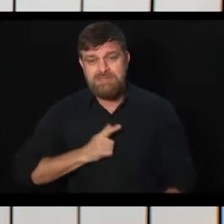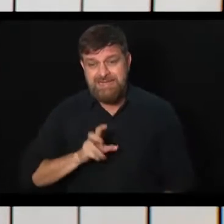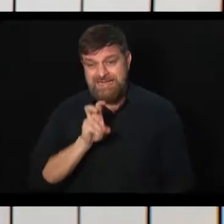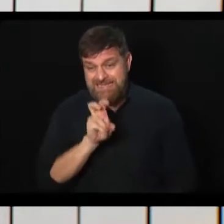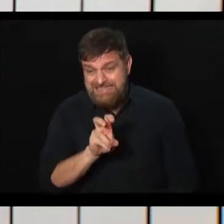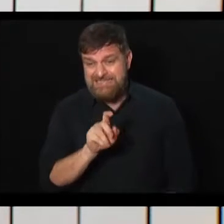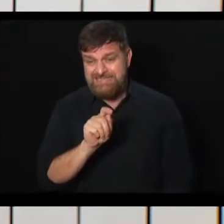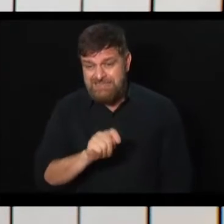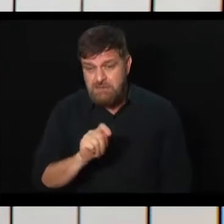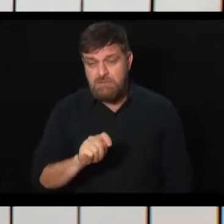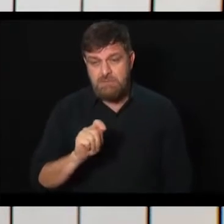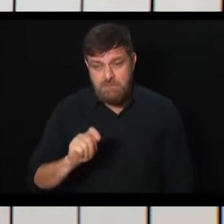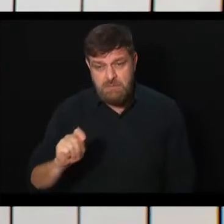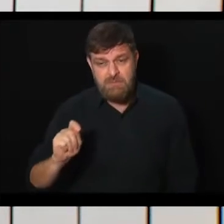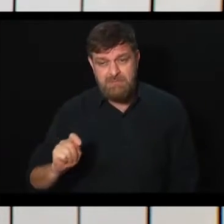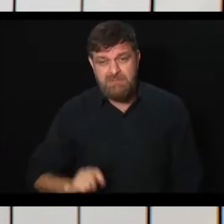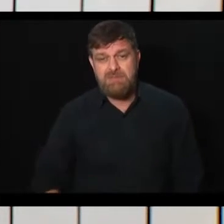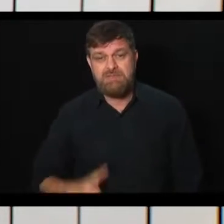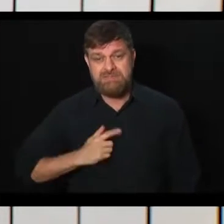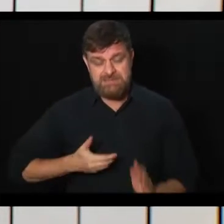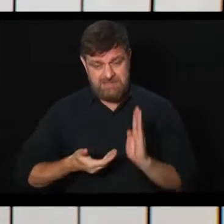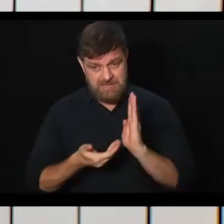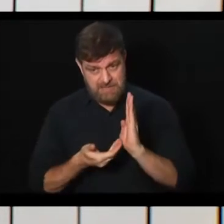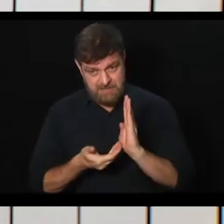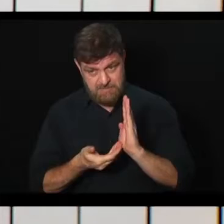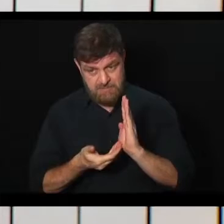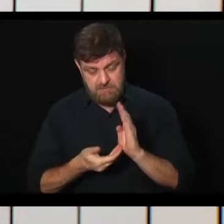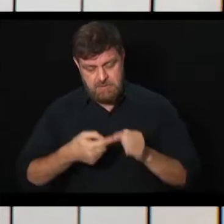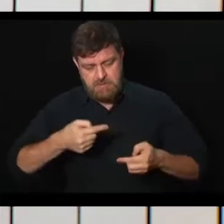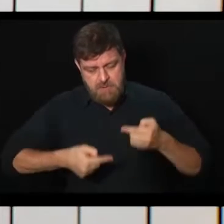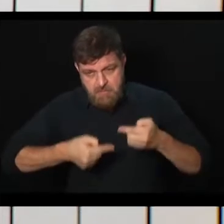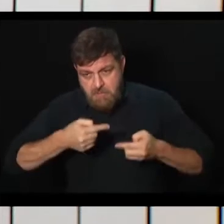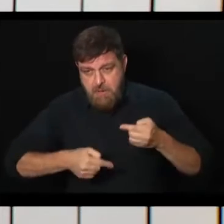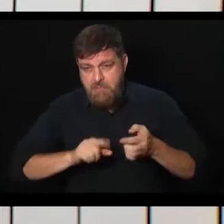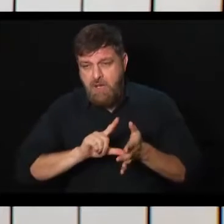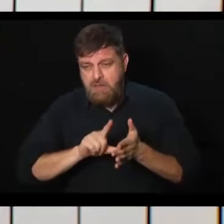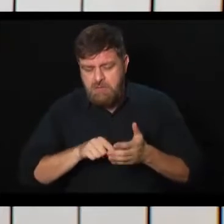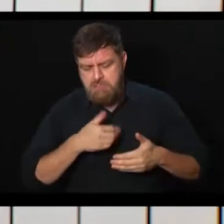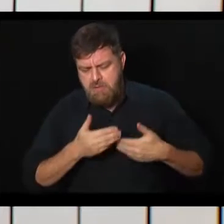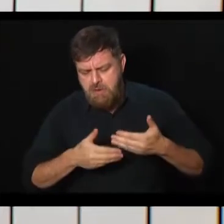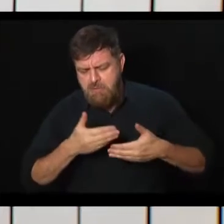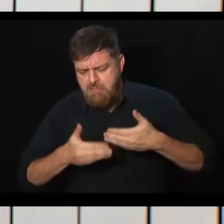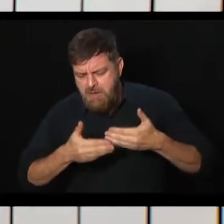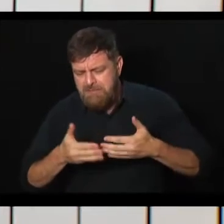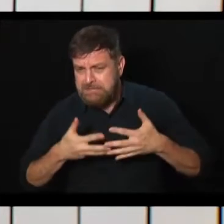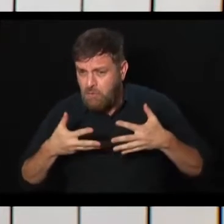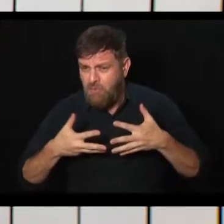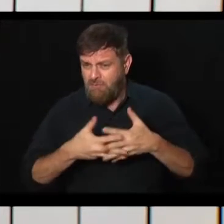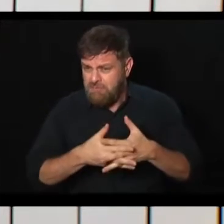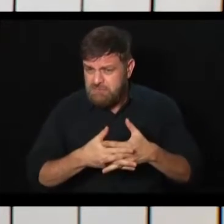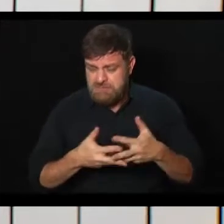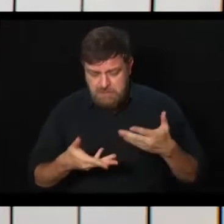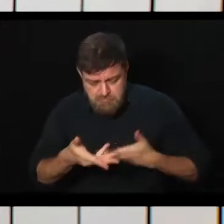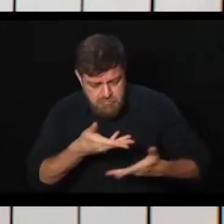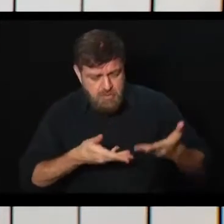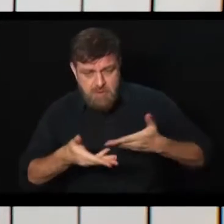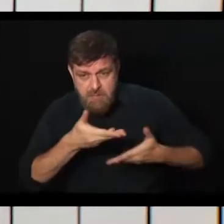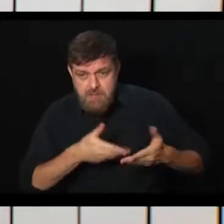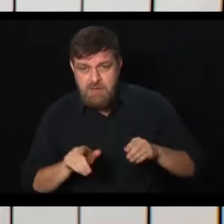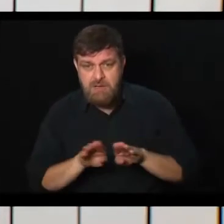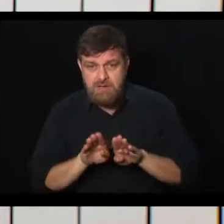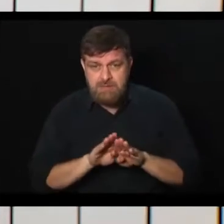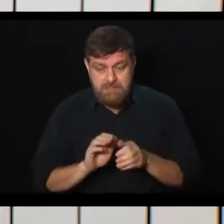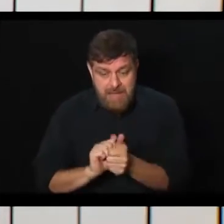meses, essa matéria, pela Câmara dos Deputados e depois de muita polêmica, conversa e costuras